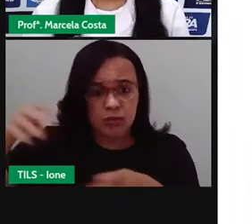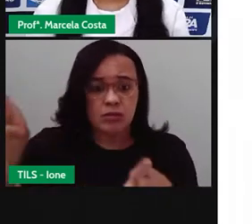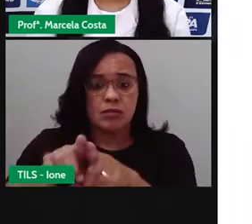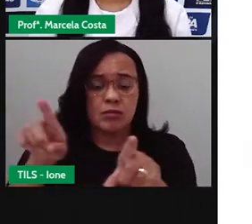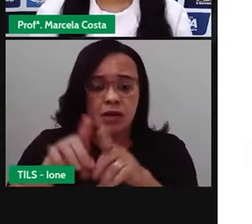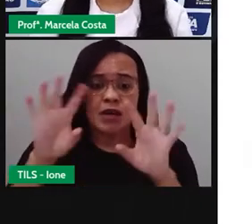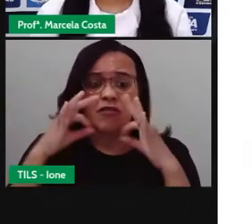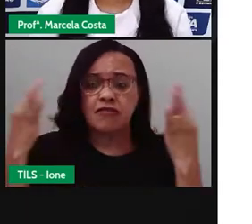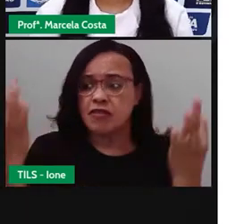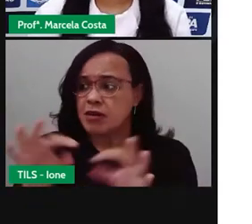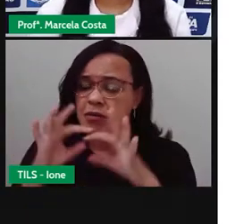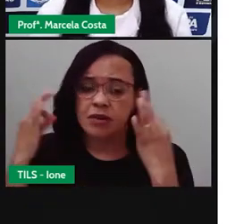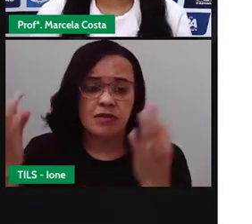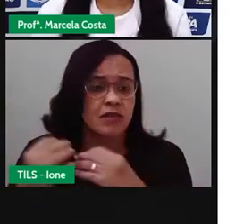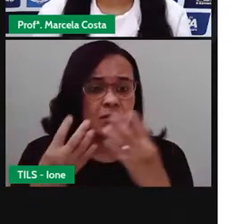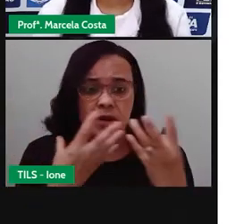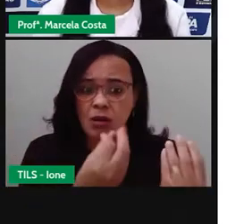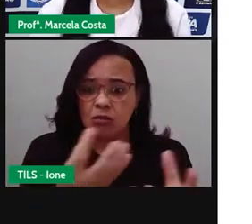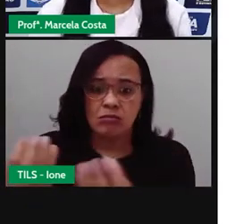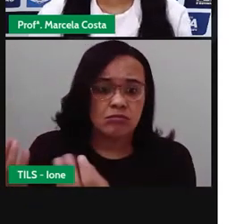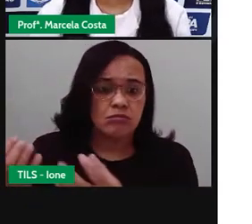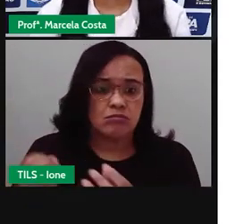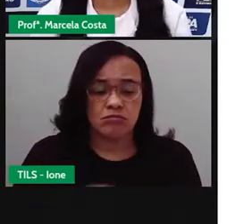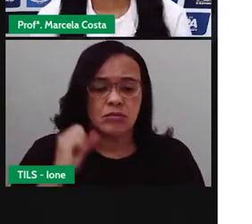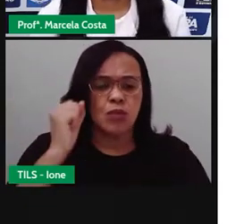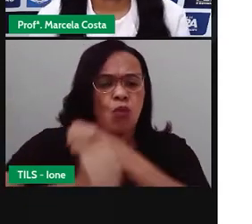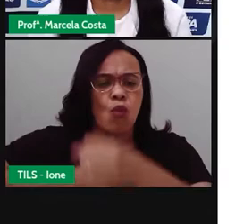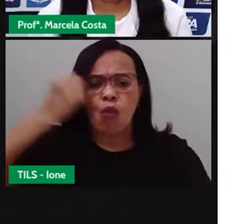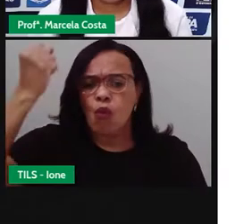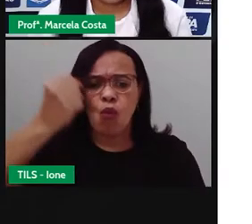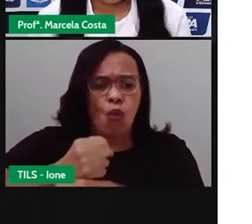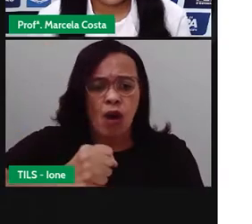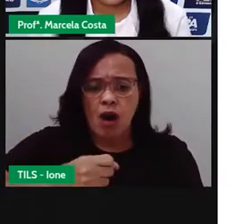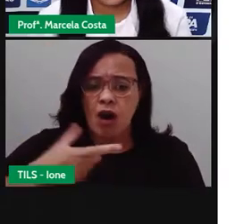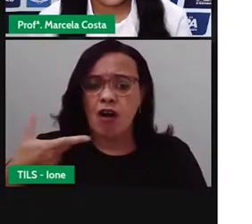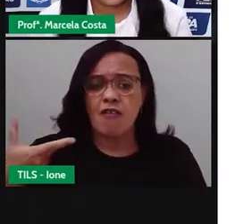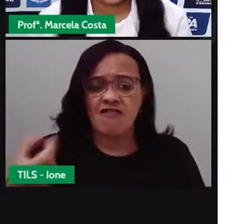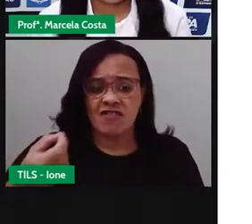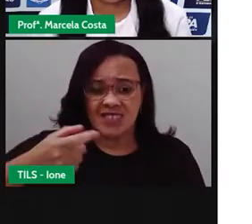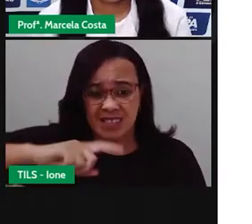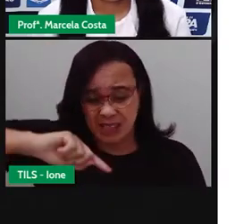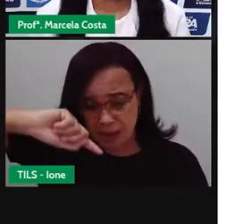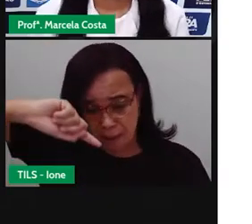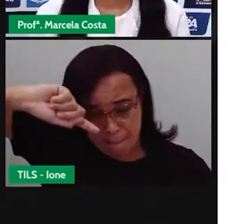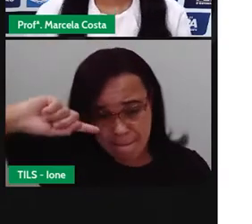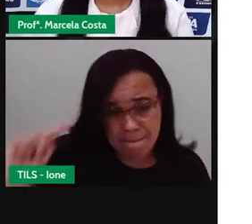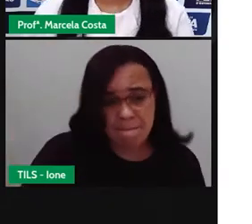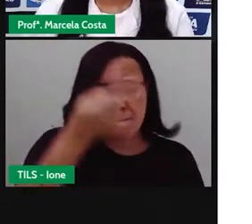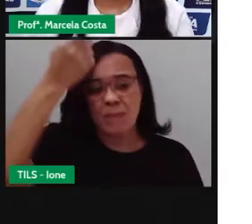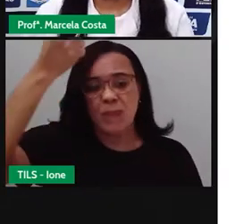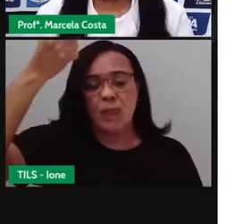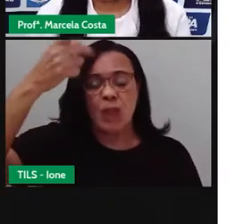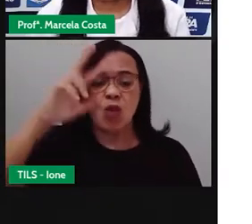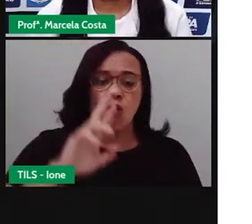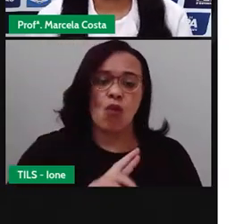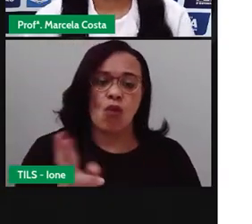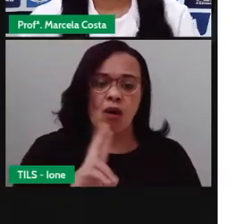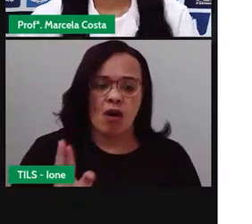o centro de abastecimento movimenta cerca de 20 milhões de reais. Então, um